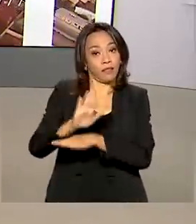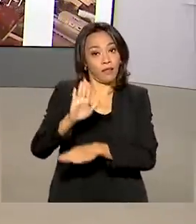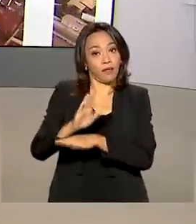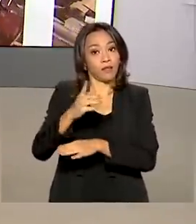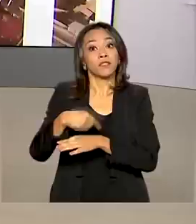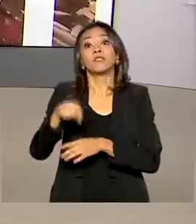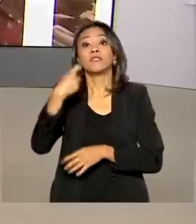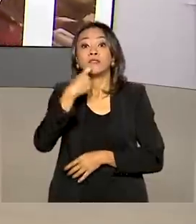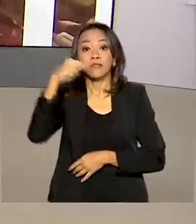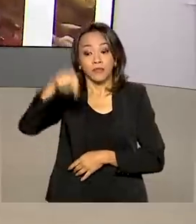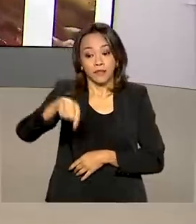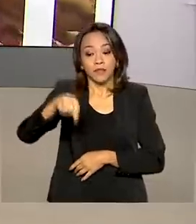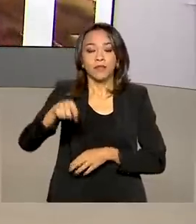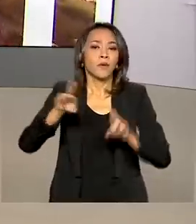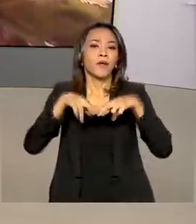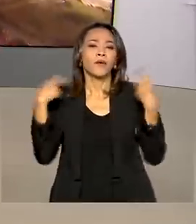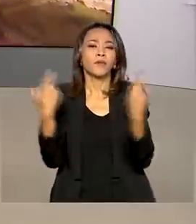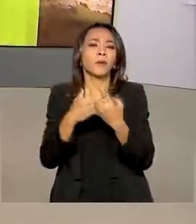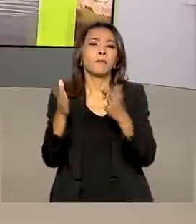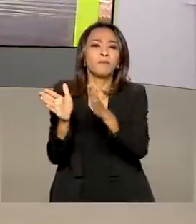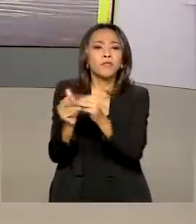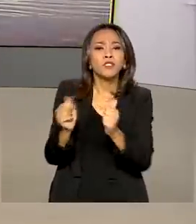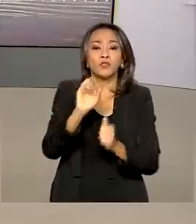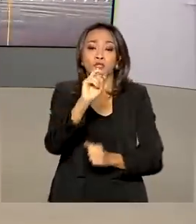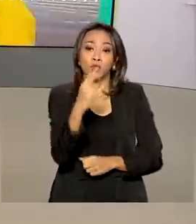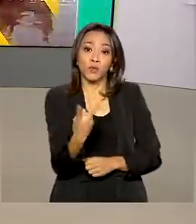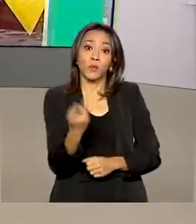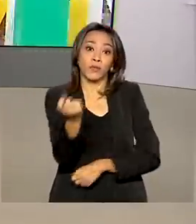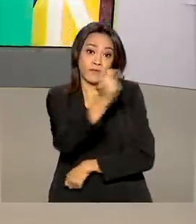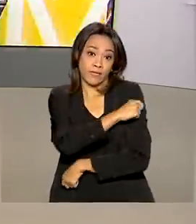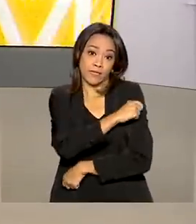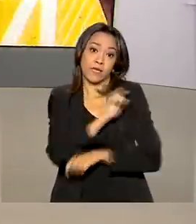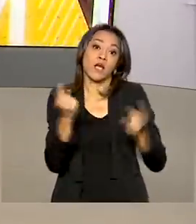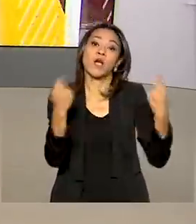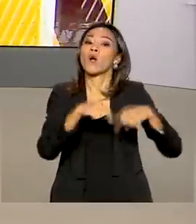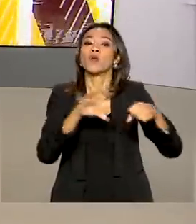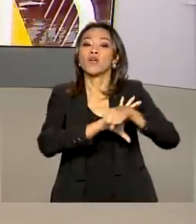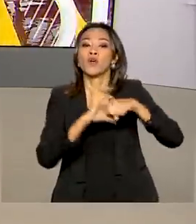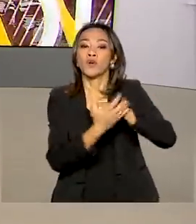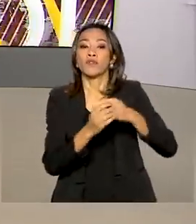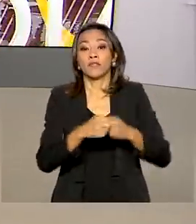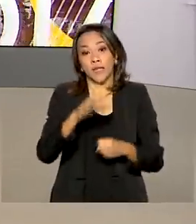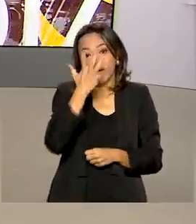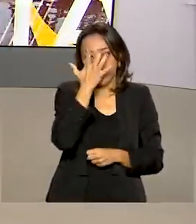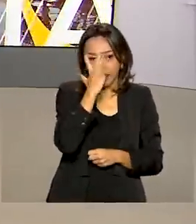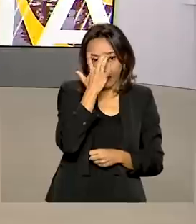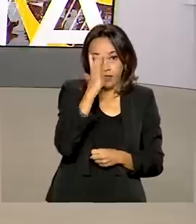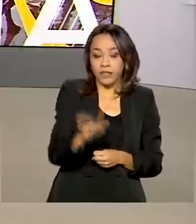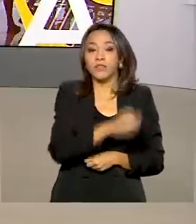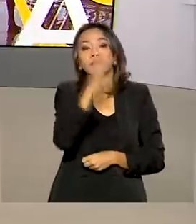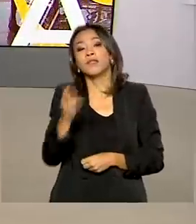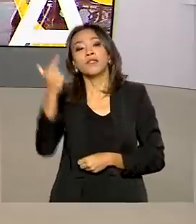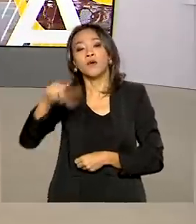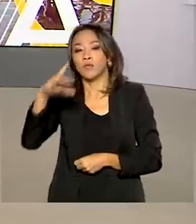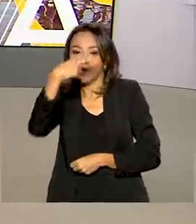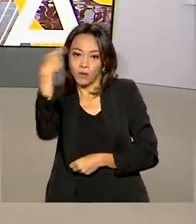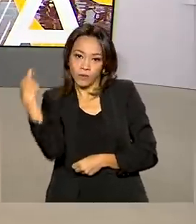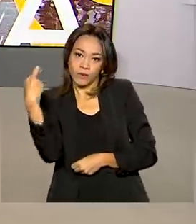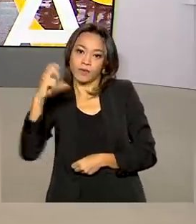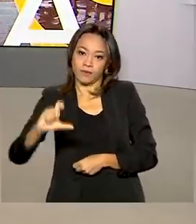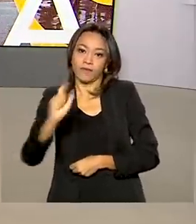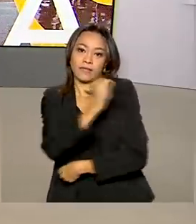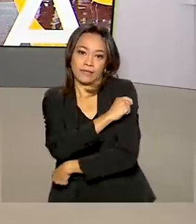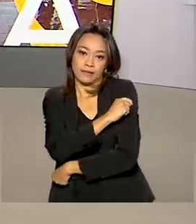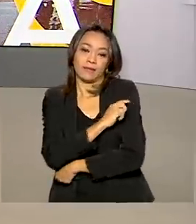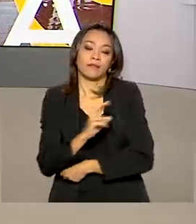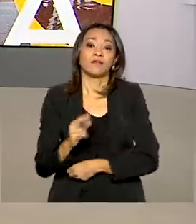-feira para avaliar os pedidos de importação de duas vacinas contra a Covid-19, da indiana Covaxin e da russa Sputnik V.